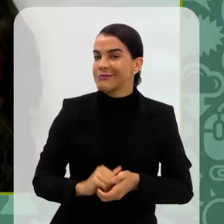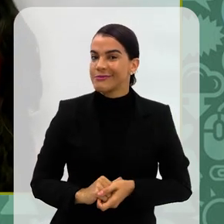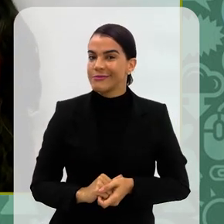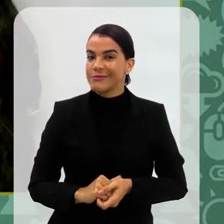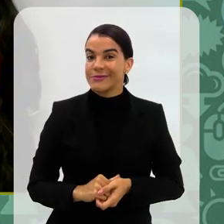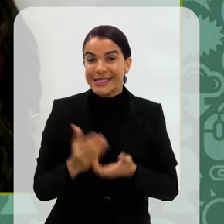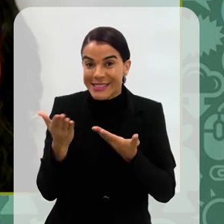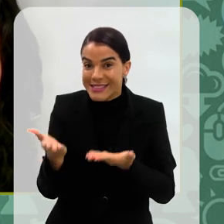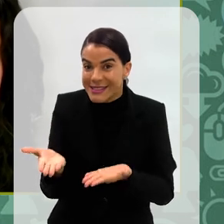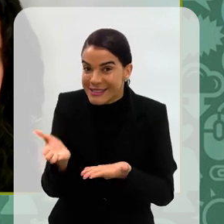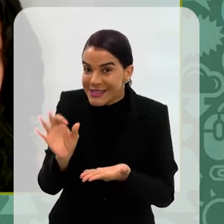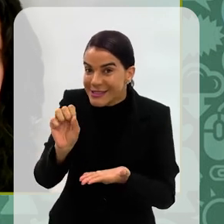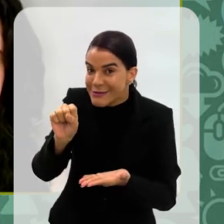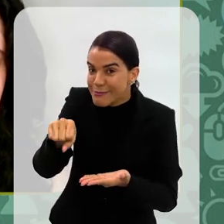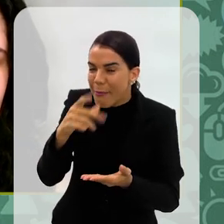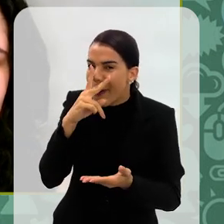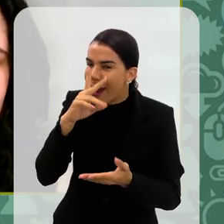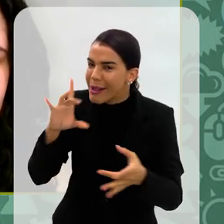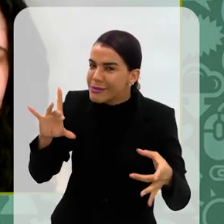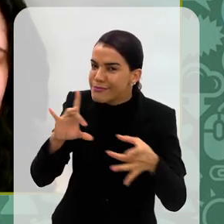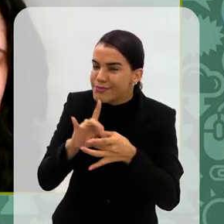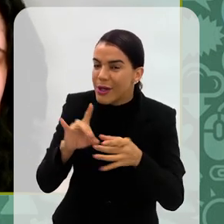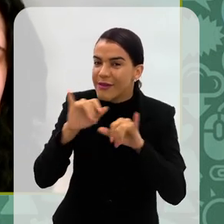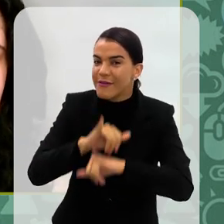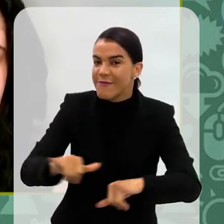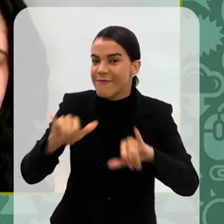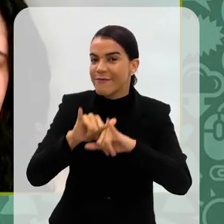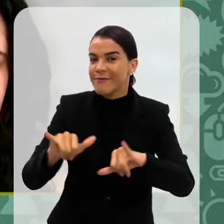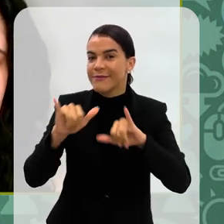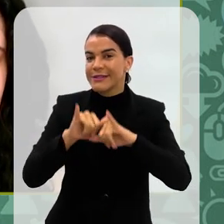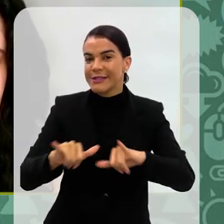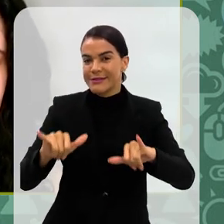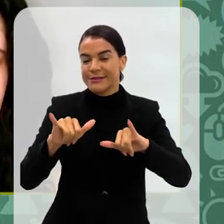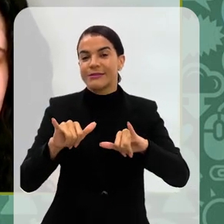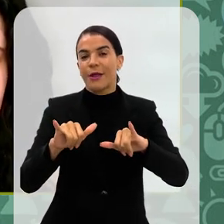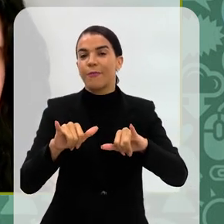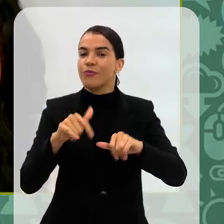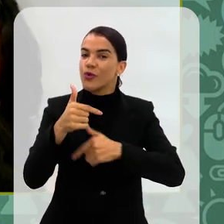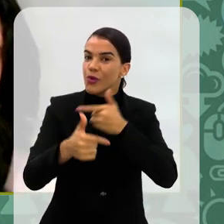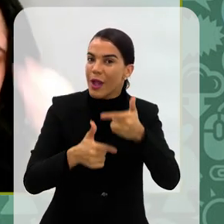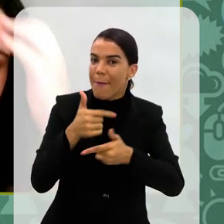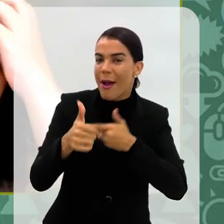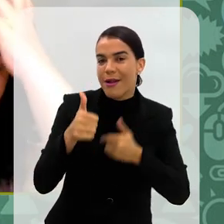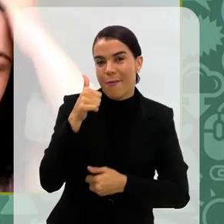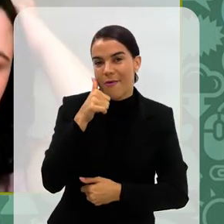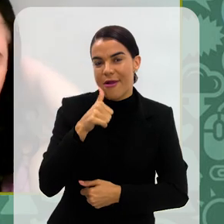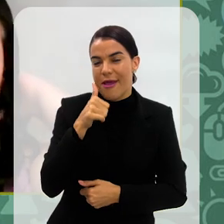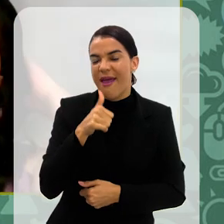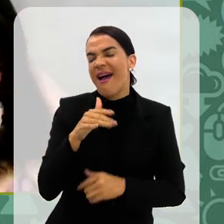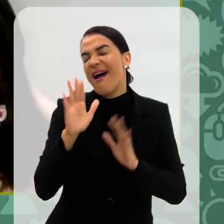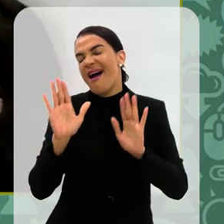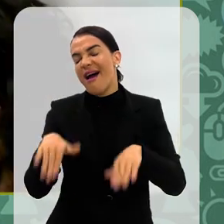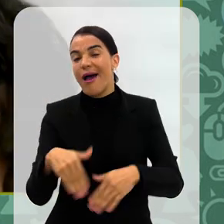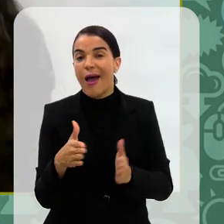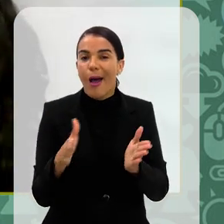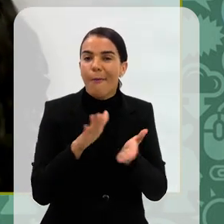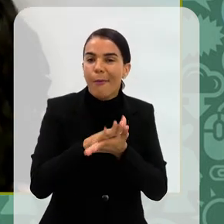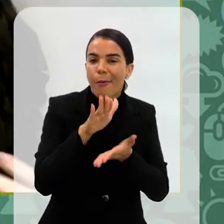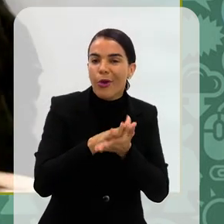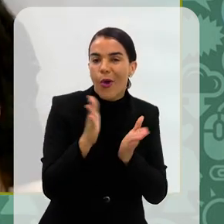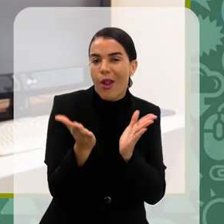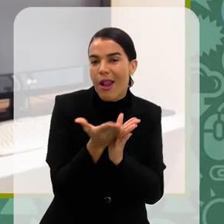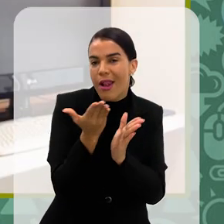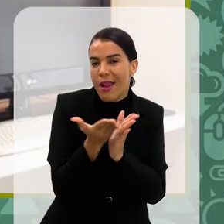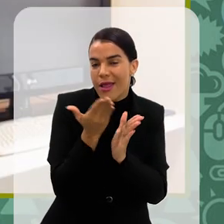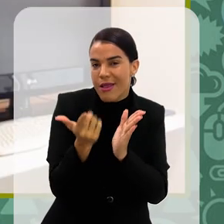disso. Isso se encaixa na questão da divulgação do trabalho das mulheres, né? Ah, publicou um